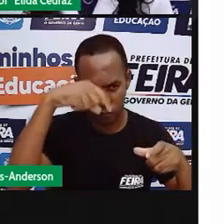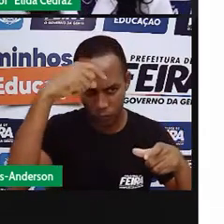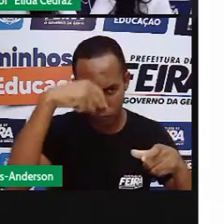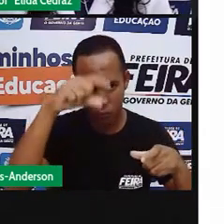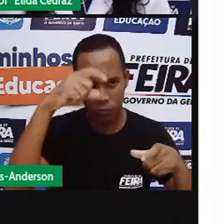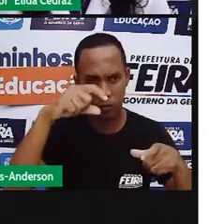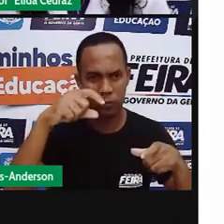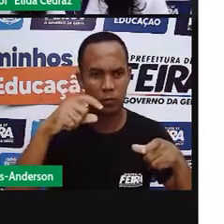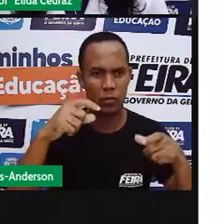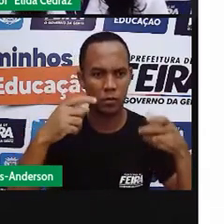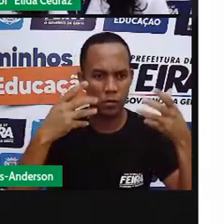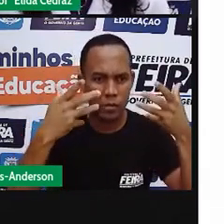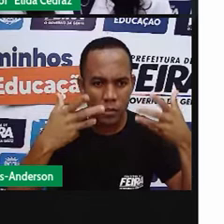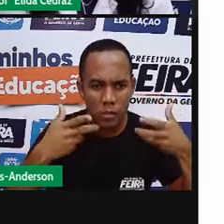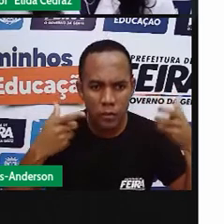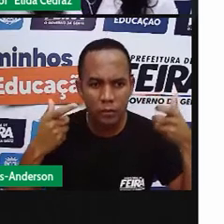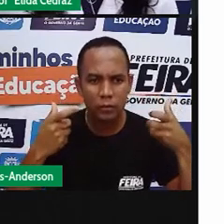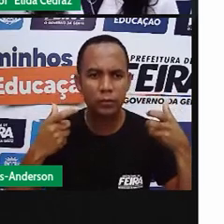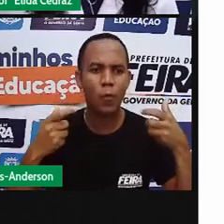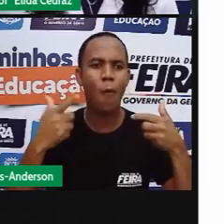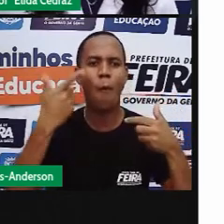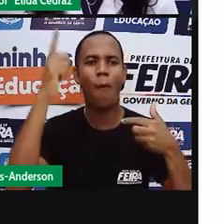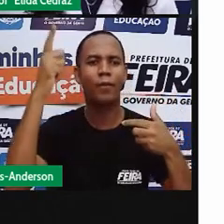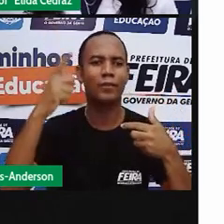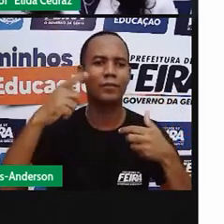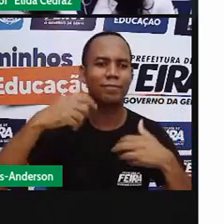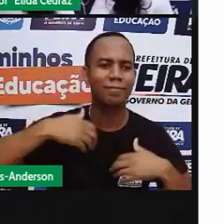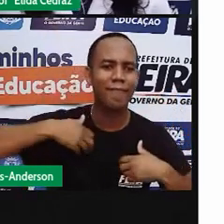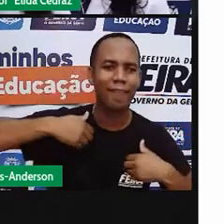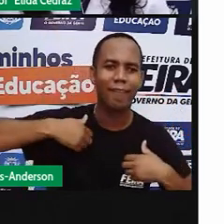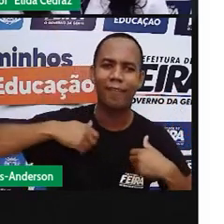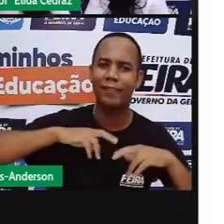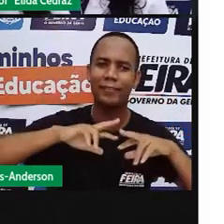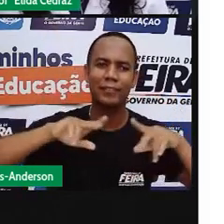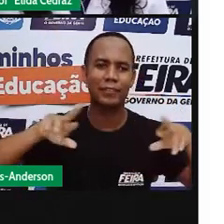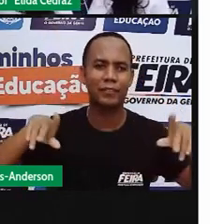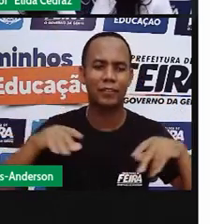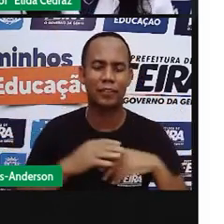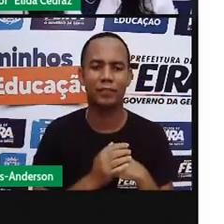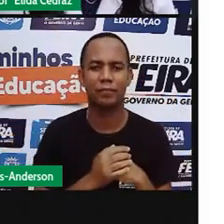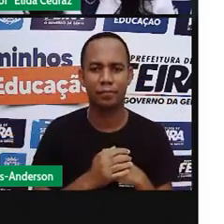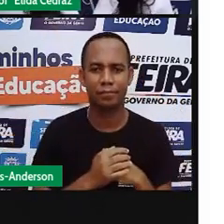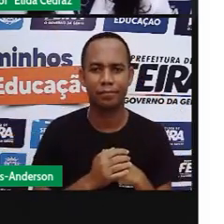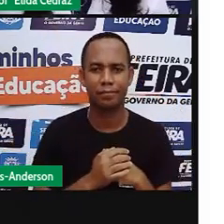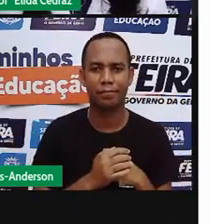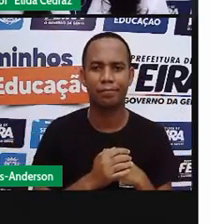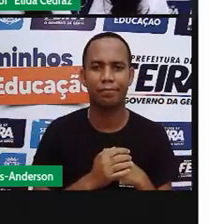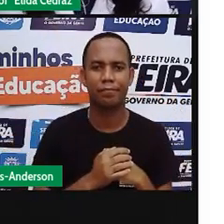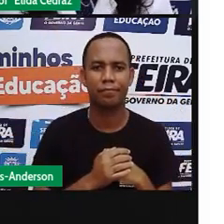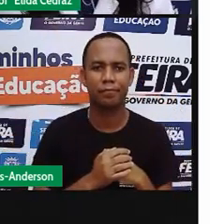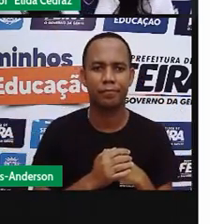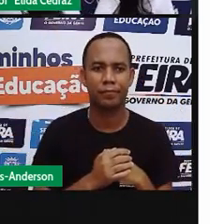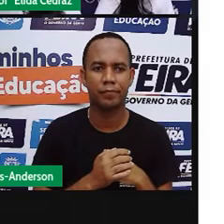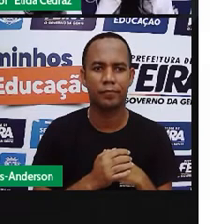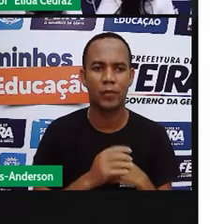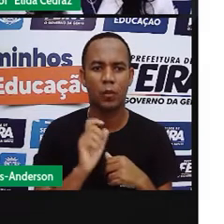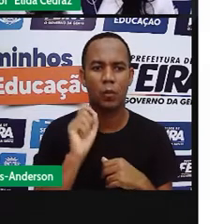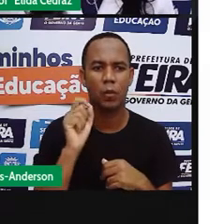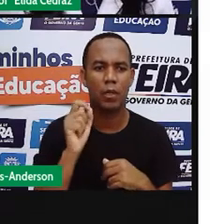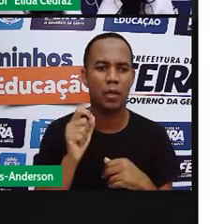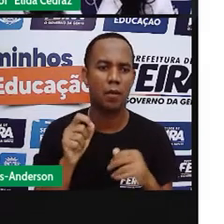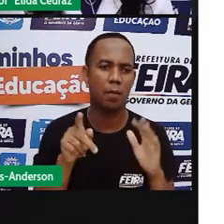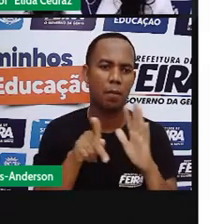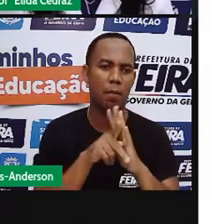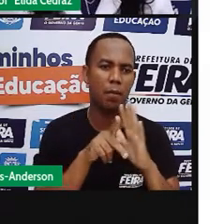leões, as hienas e a flora. Lembra do baobá? Pois é, o baobá está presente